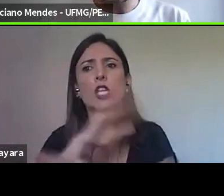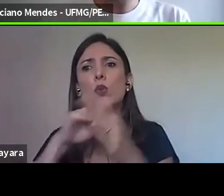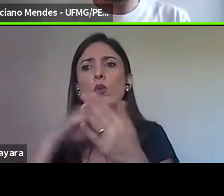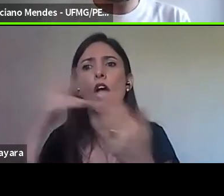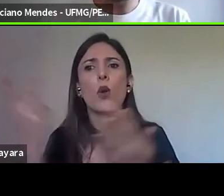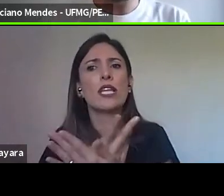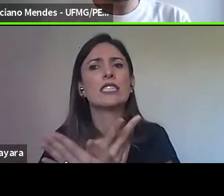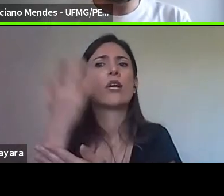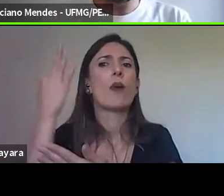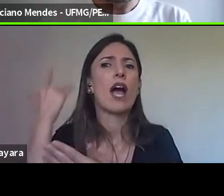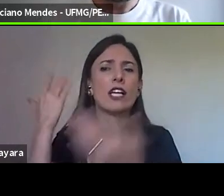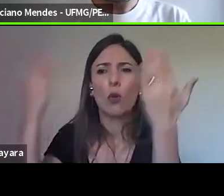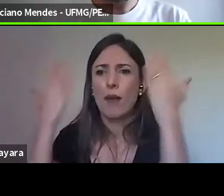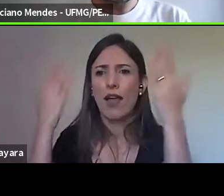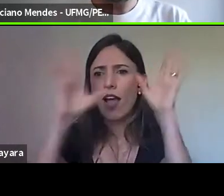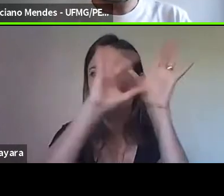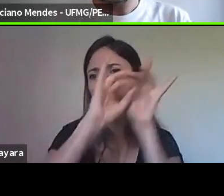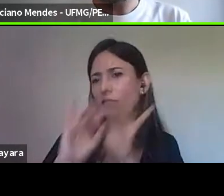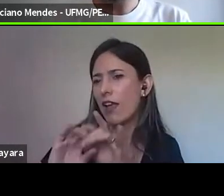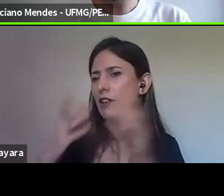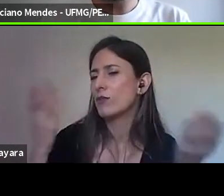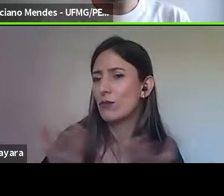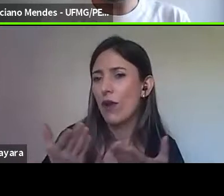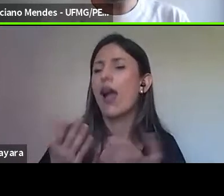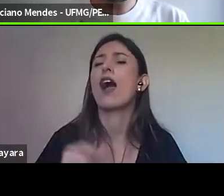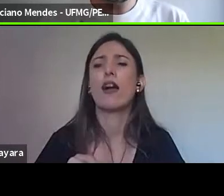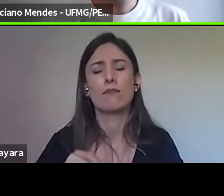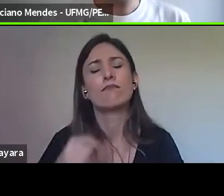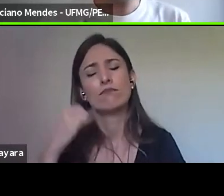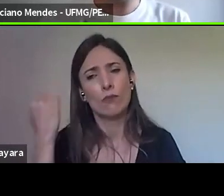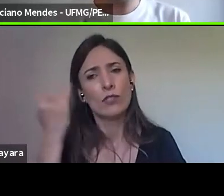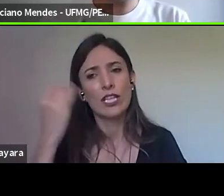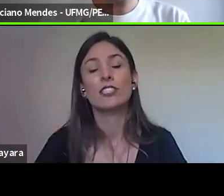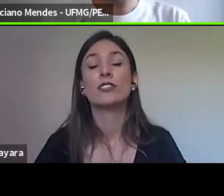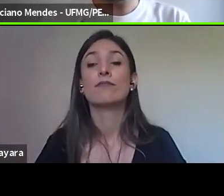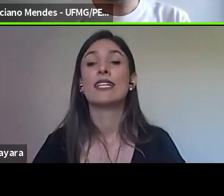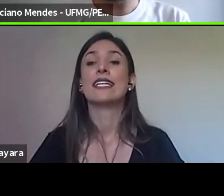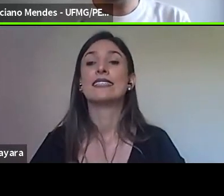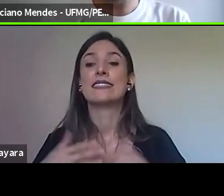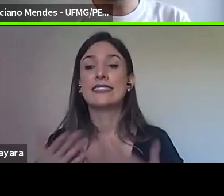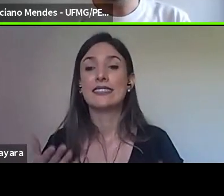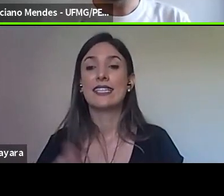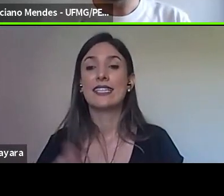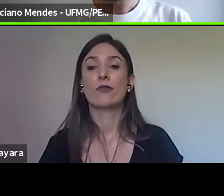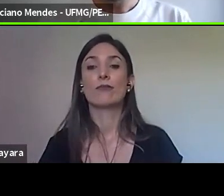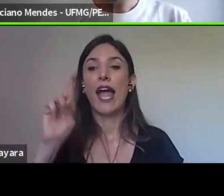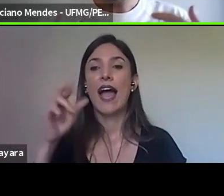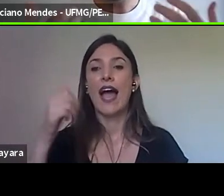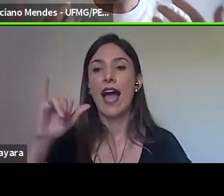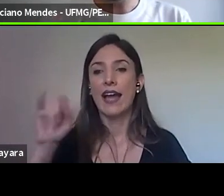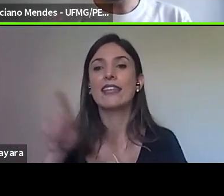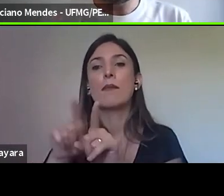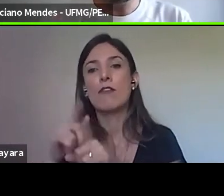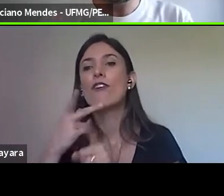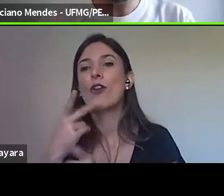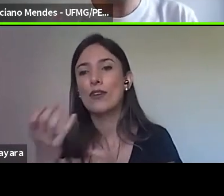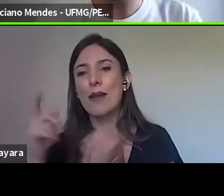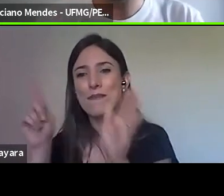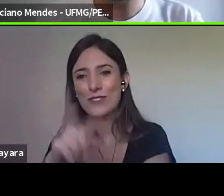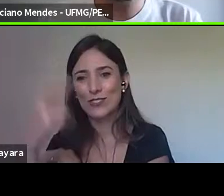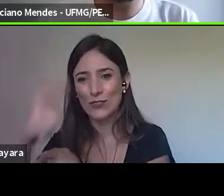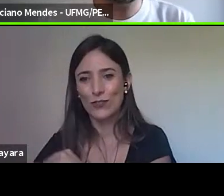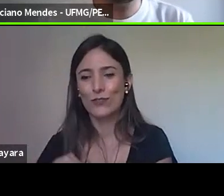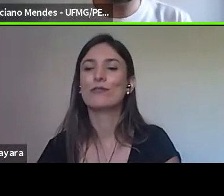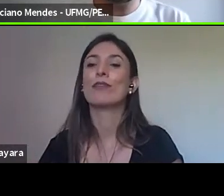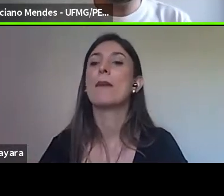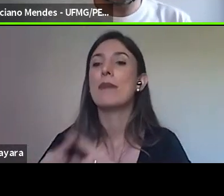queria, antes de passar para a Raik, que também falou que quer fazer uma nova pergunta, e eu queria